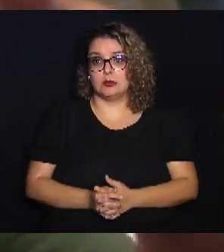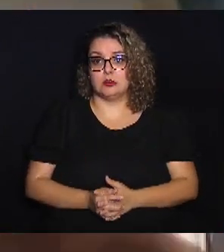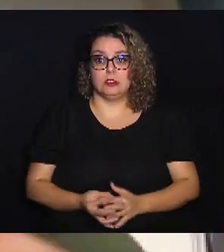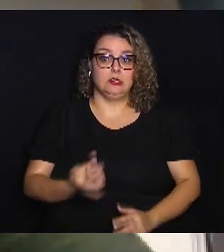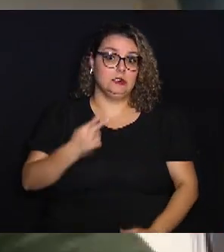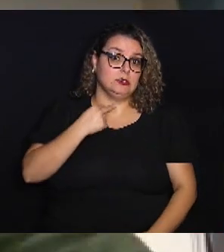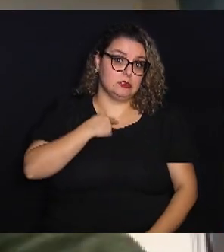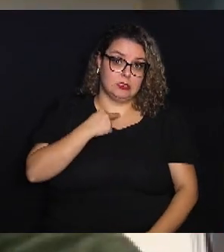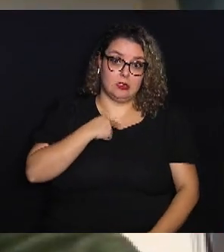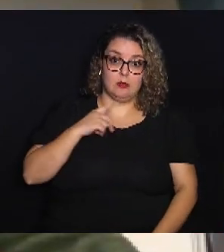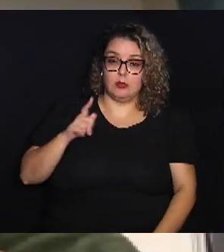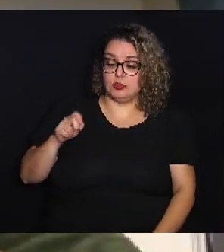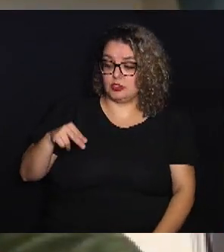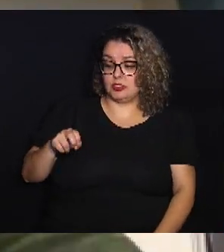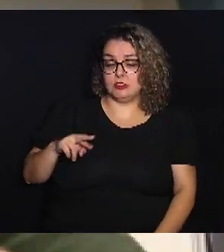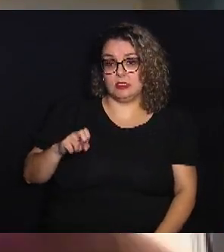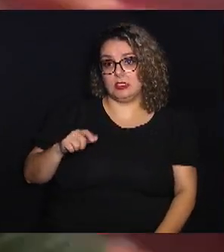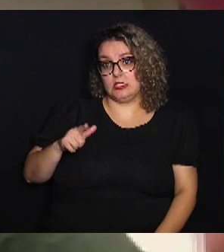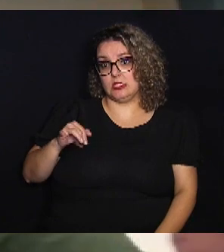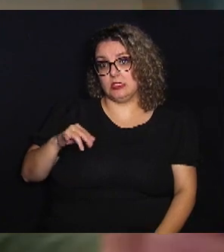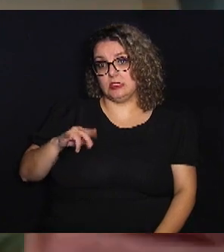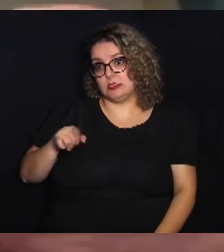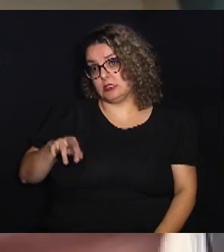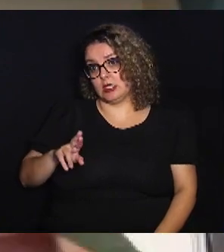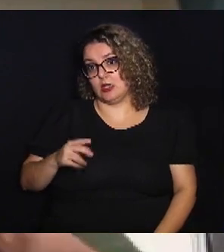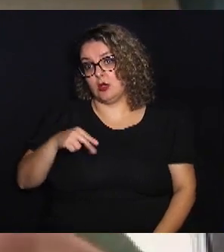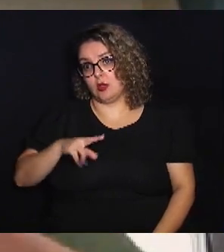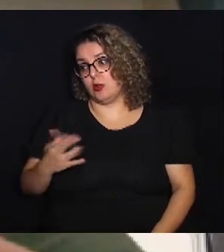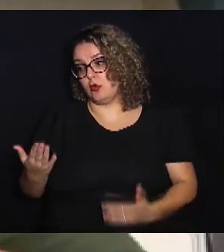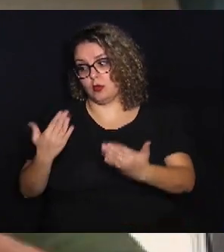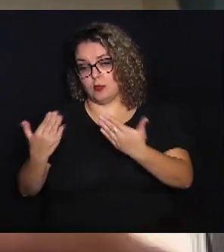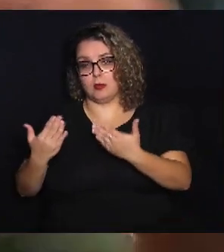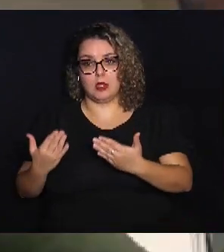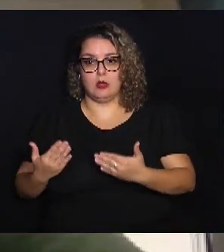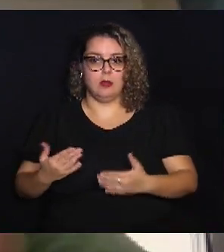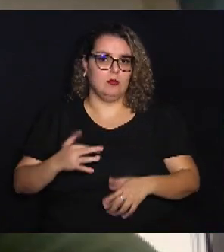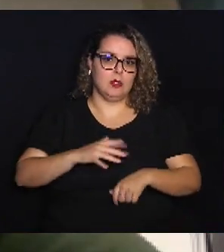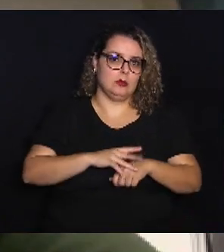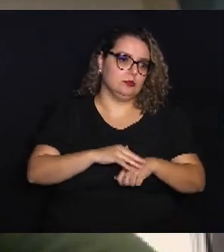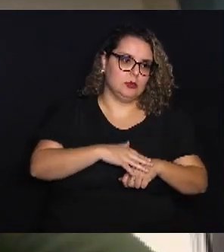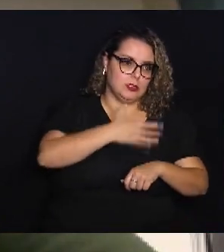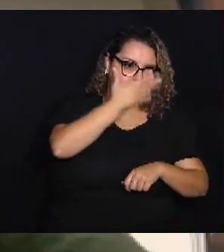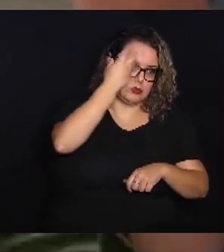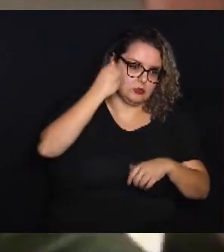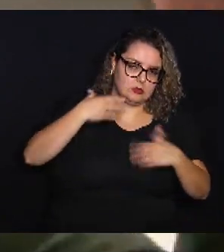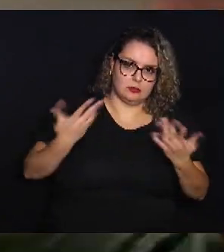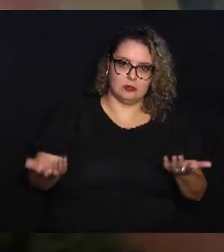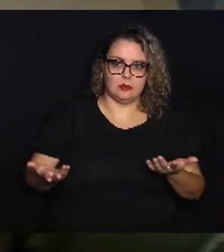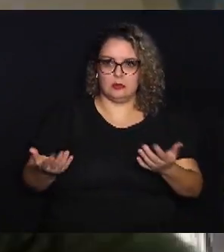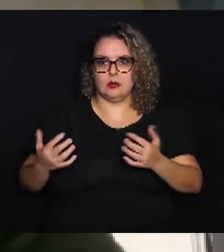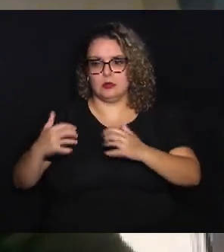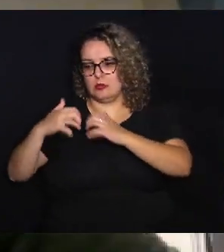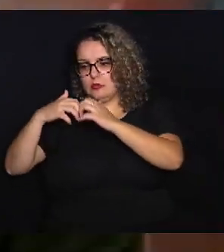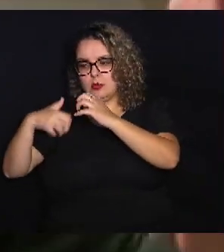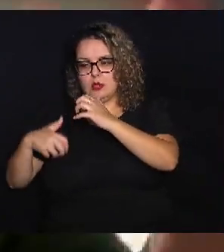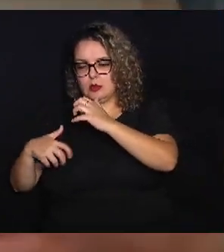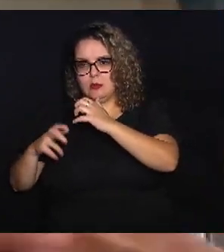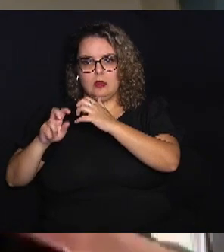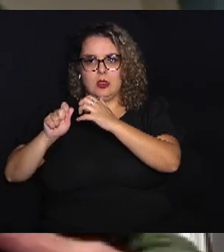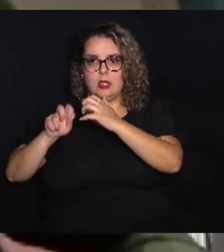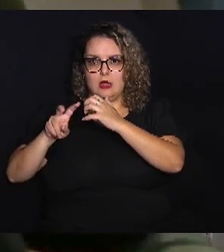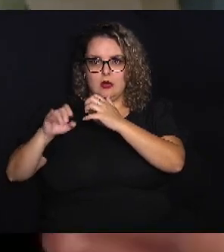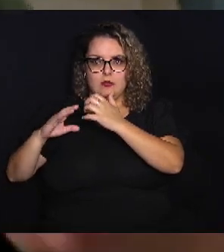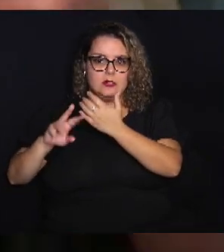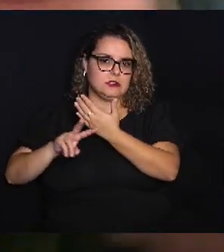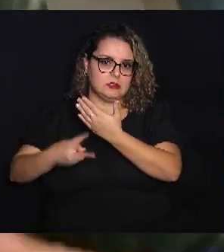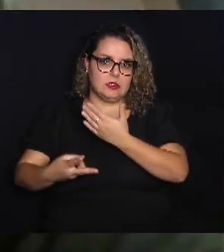A gente não pode generalizar ou comparar um caso de Alzheimer com sequela de AVC ou com